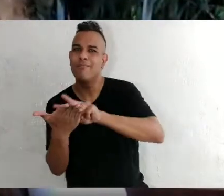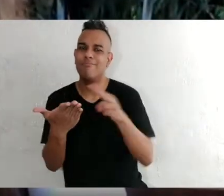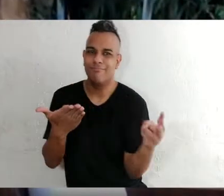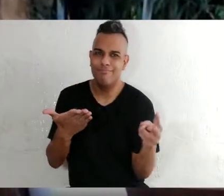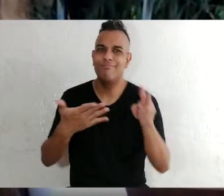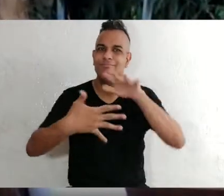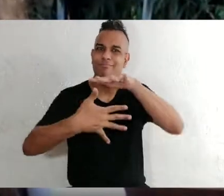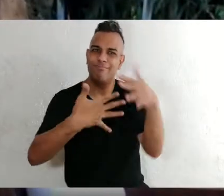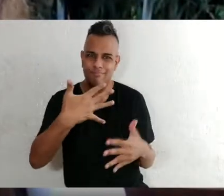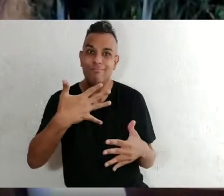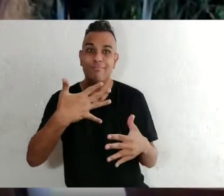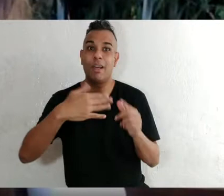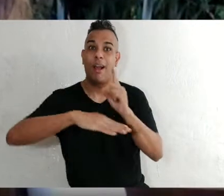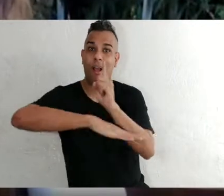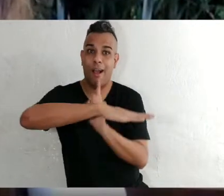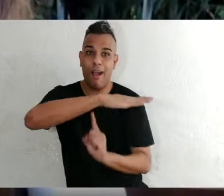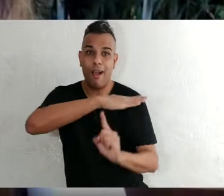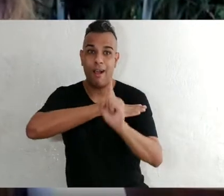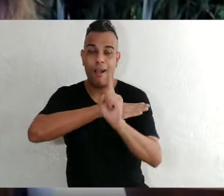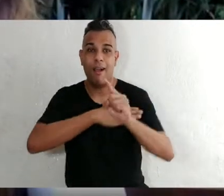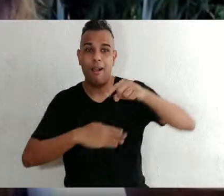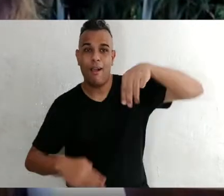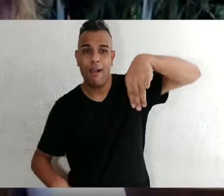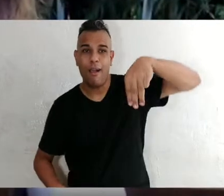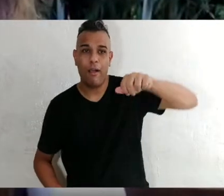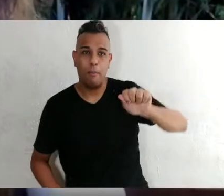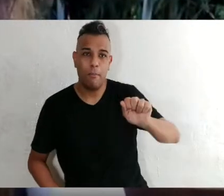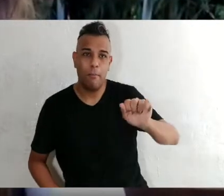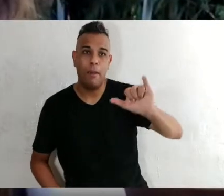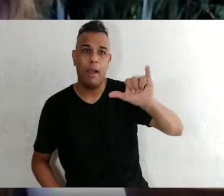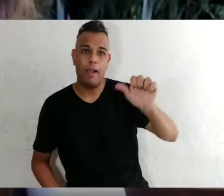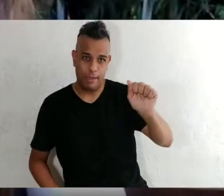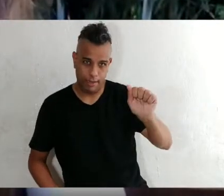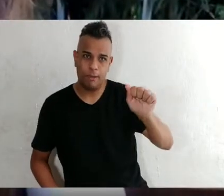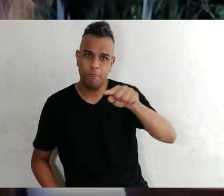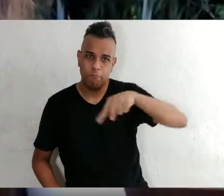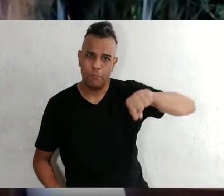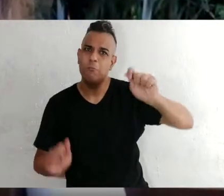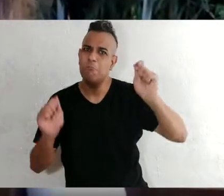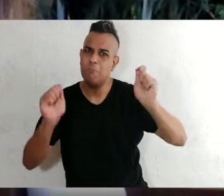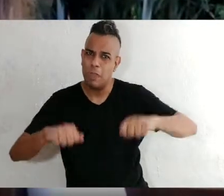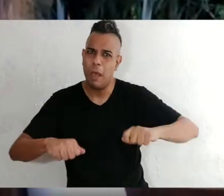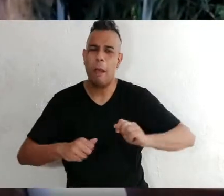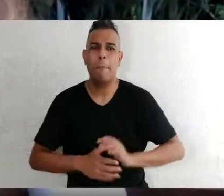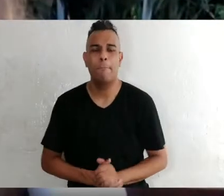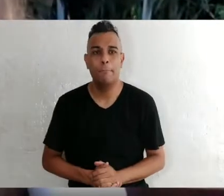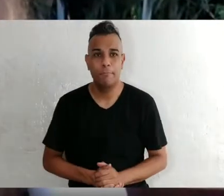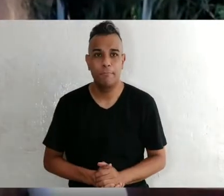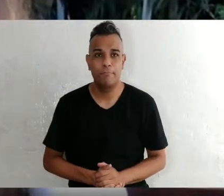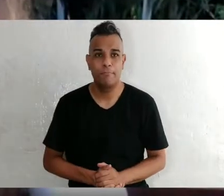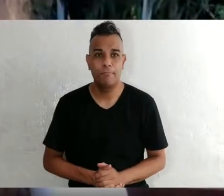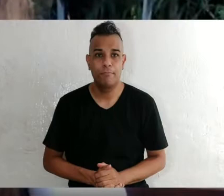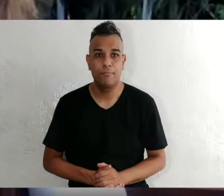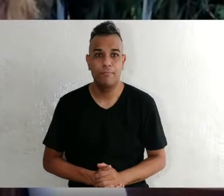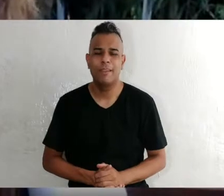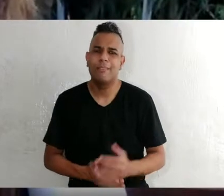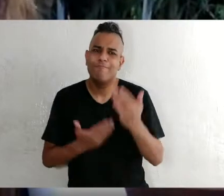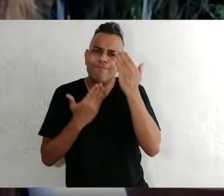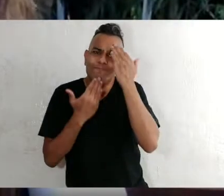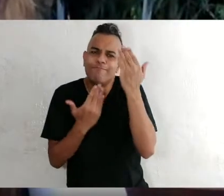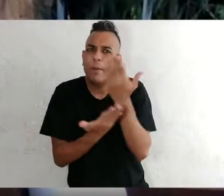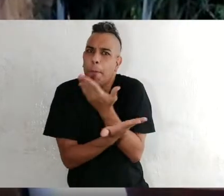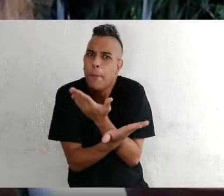pela Maya, que é a avatar da nossa parceira RENTOC, também pelo nosso site. Tenho que